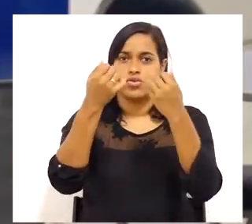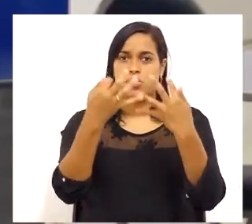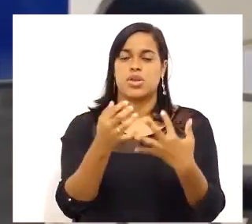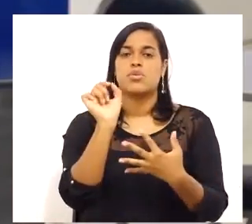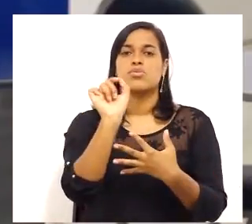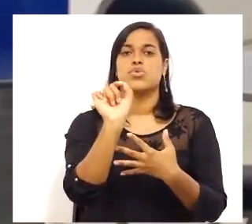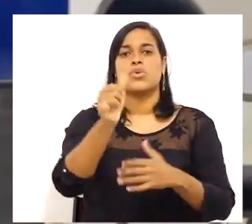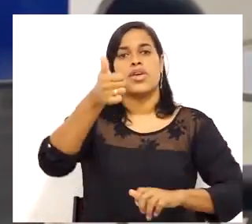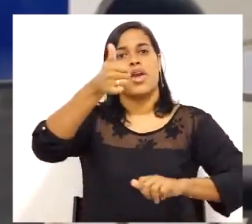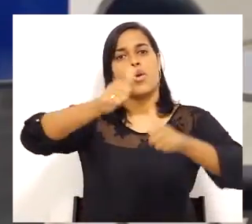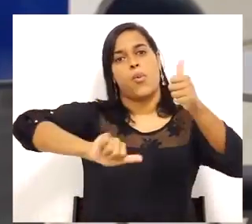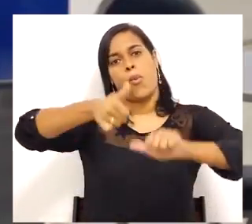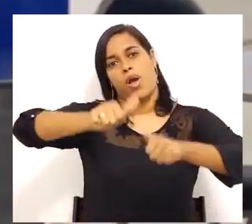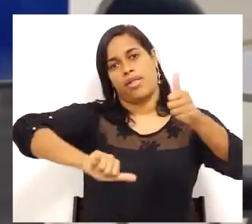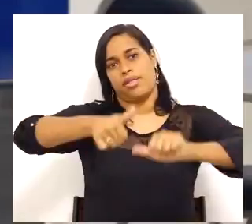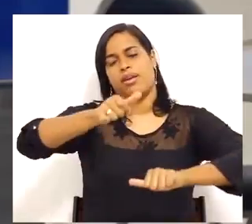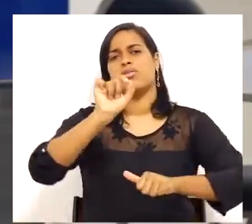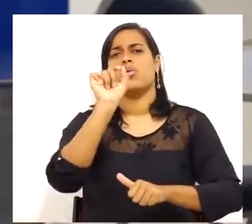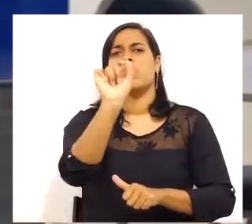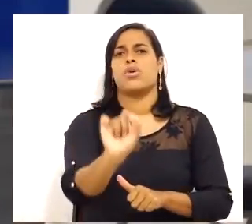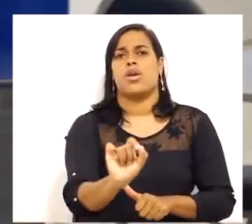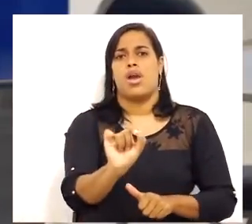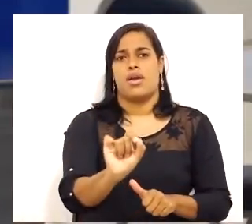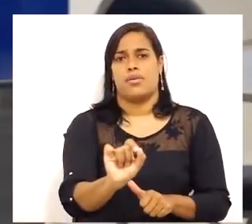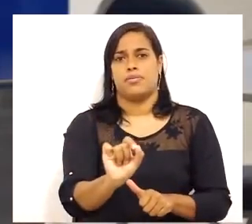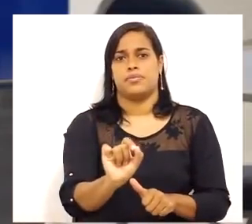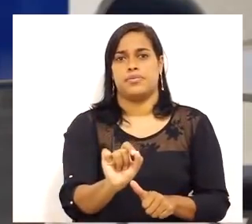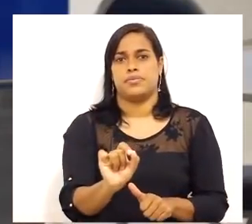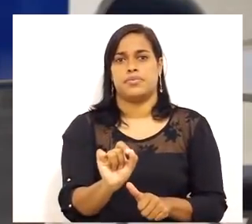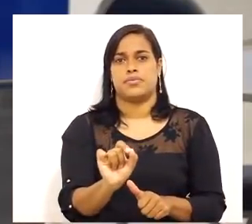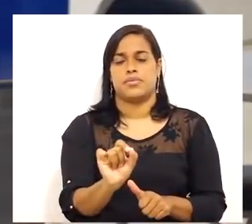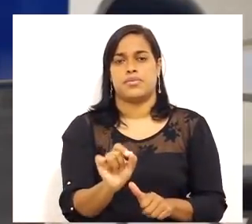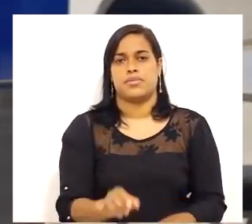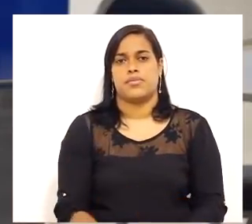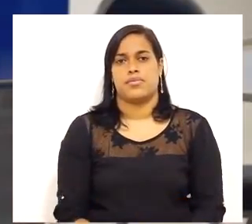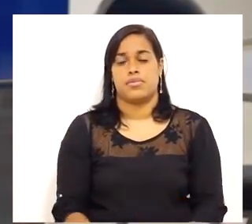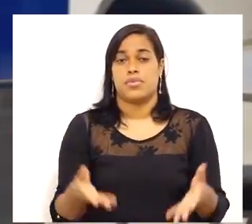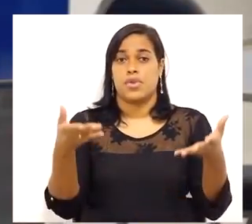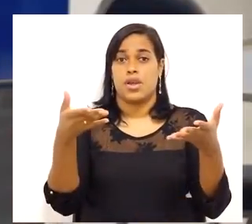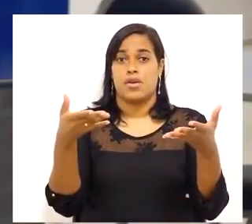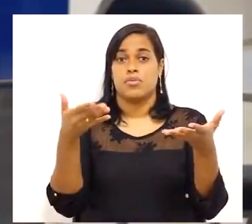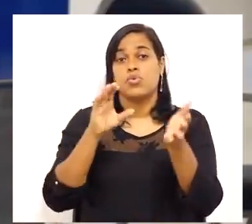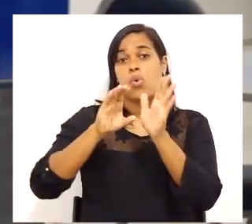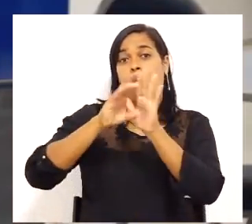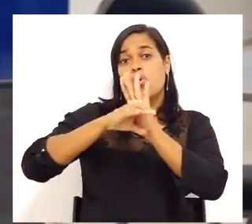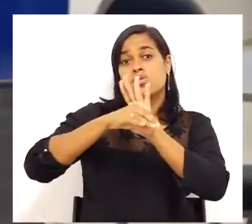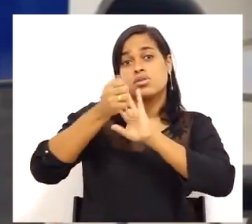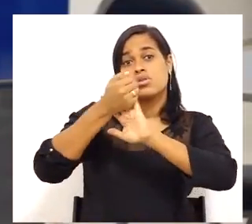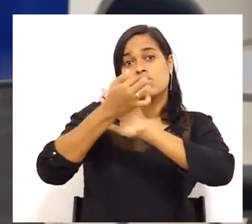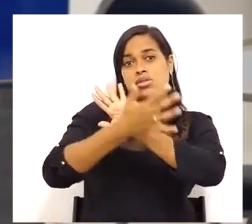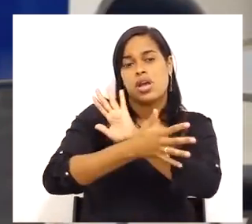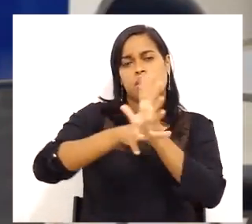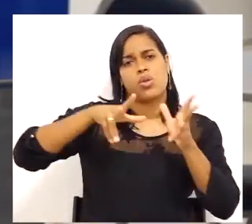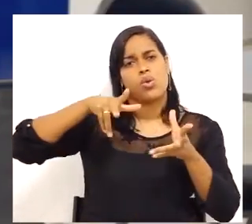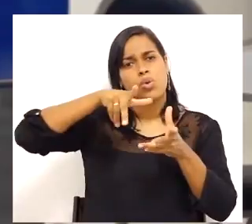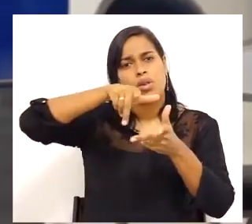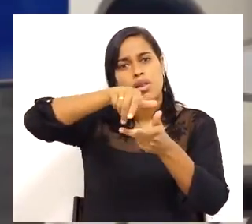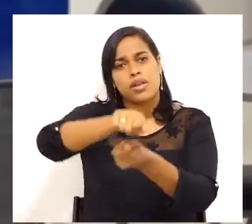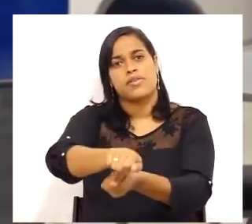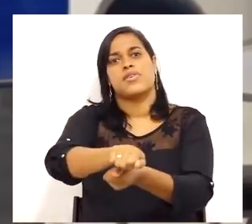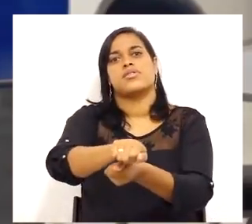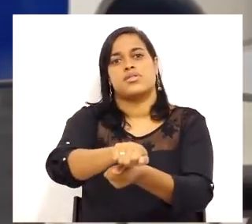Mas o que vem a ser especificamente qualidade? Vamos trazer então um conceito universal. Para que a gente possa